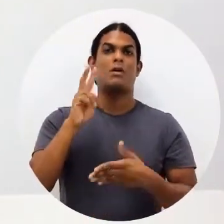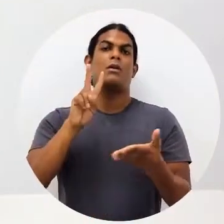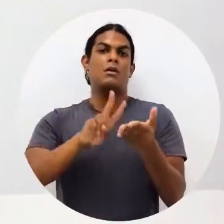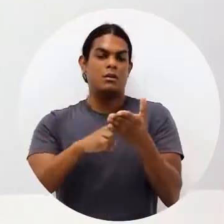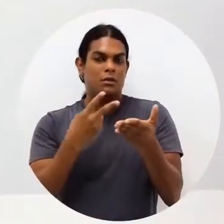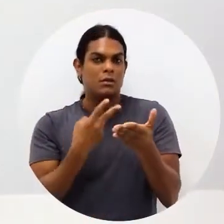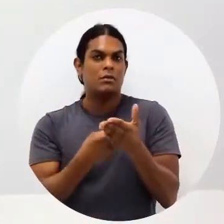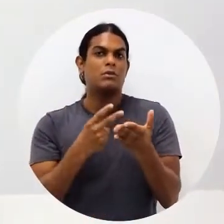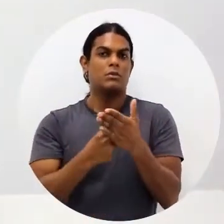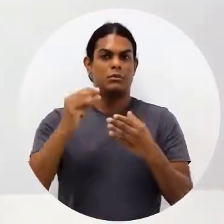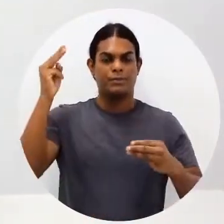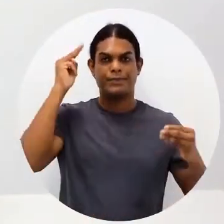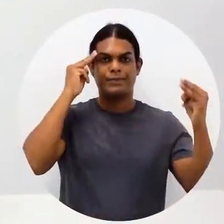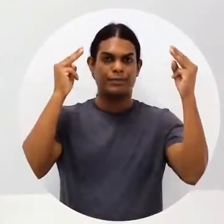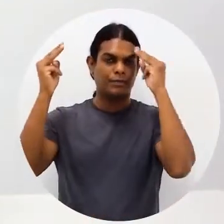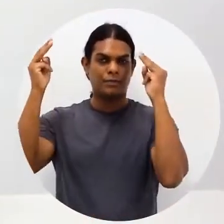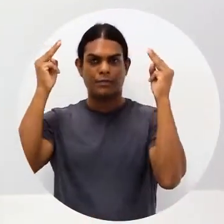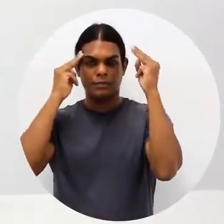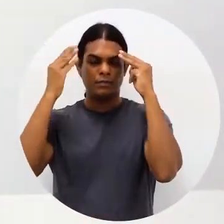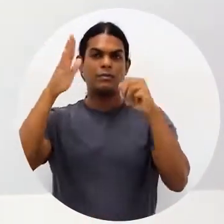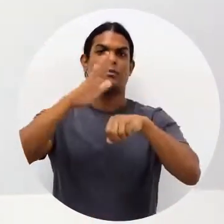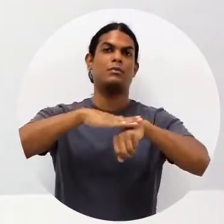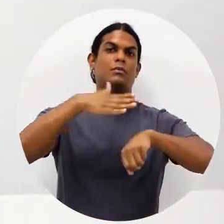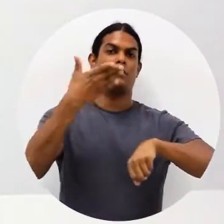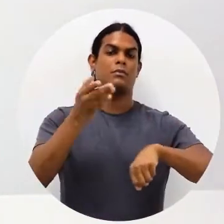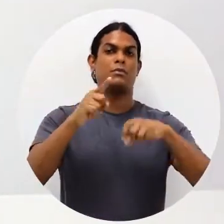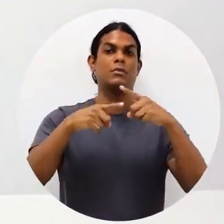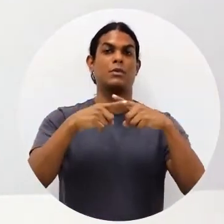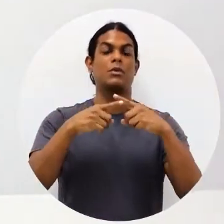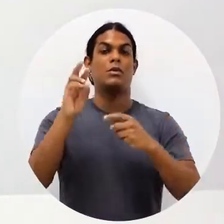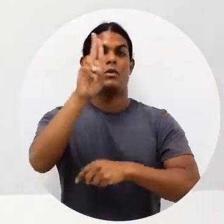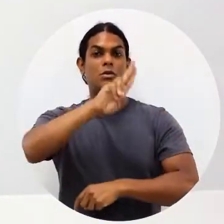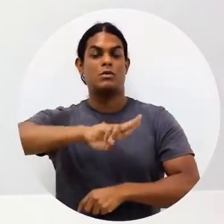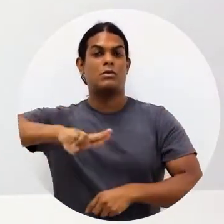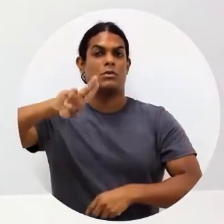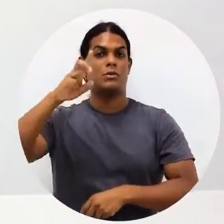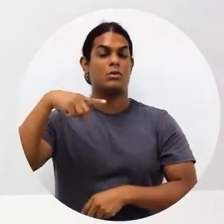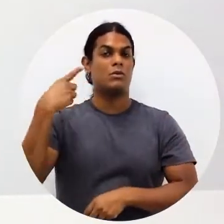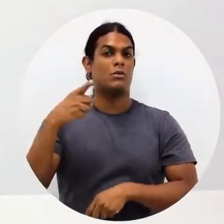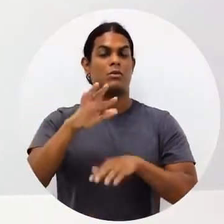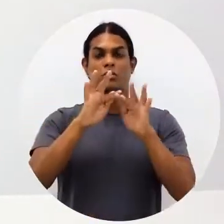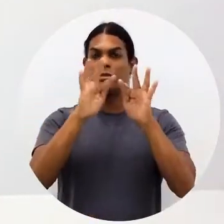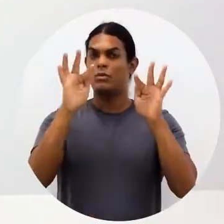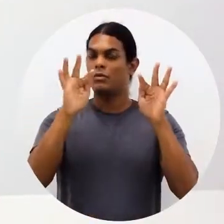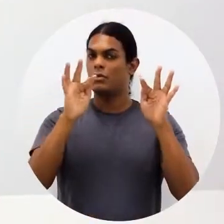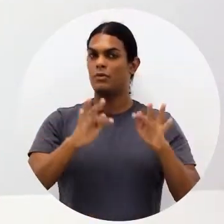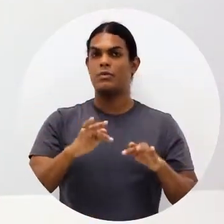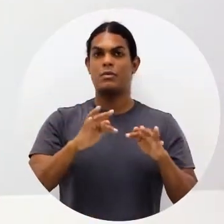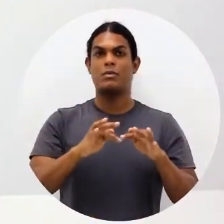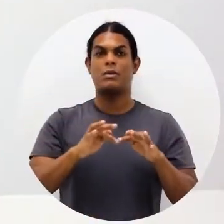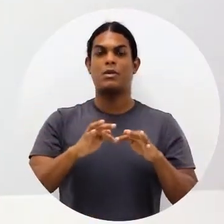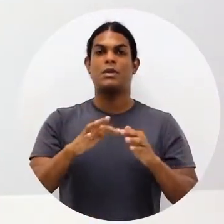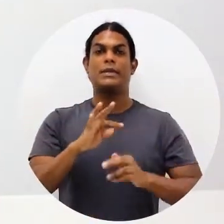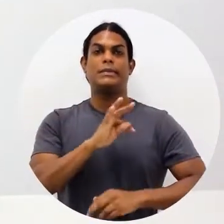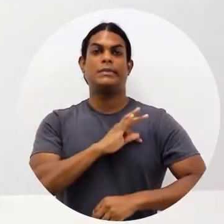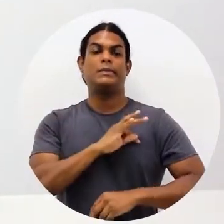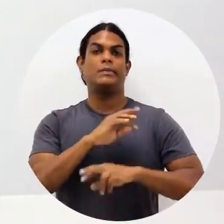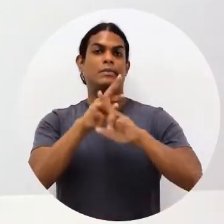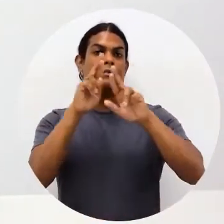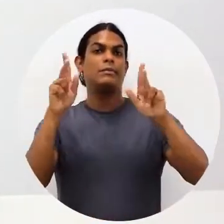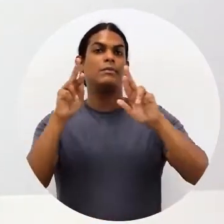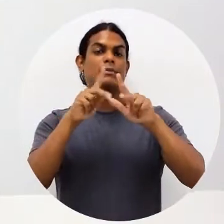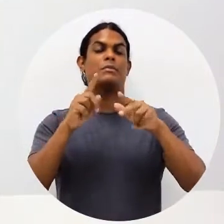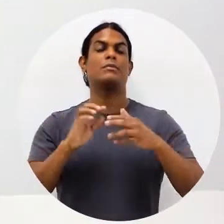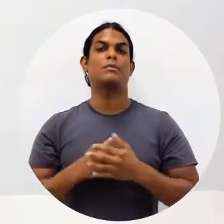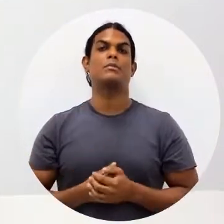traduzindo palavra para palavra. Mas aqui a gente está usando uma outra técnica, um outro estilo de aprendizagem que a gente viu lá no caderno, que